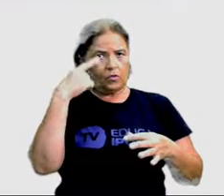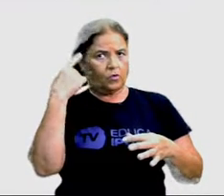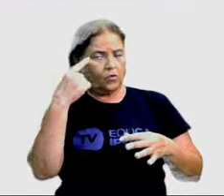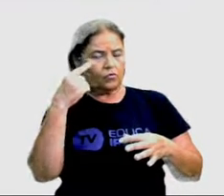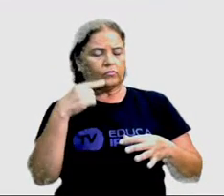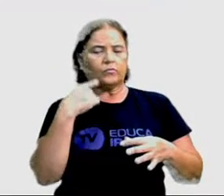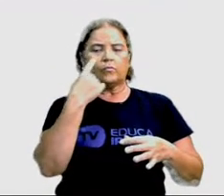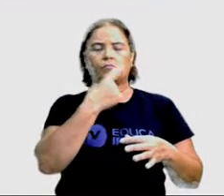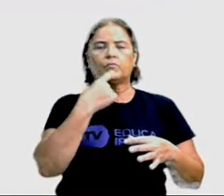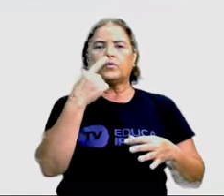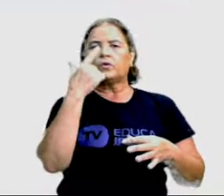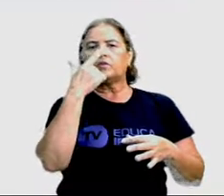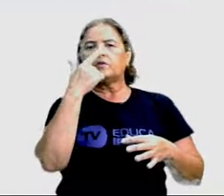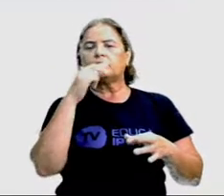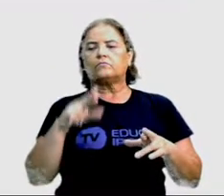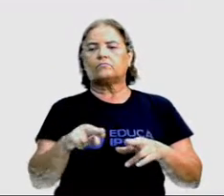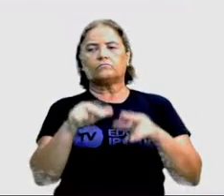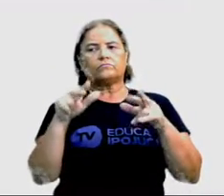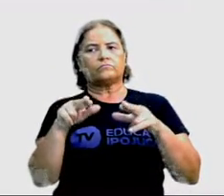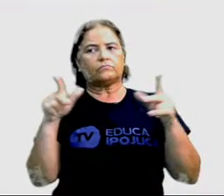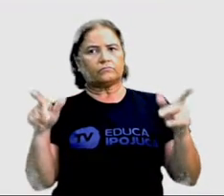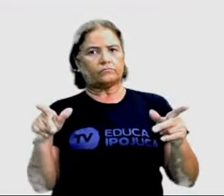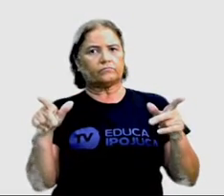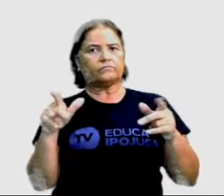diferentes, compondo aí uma imagem.